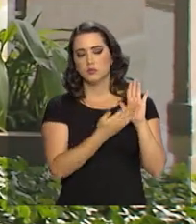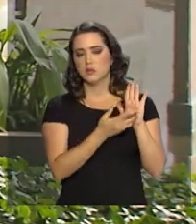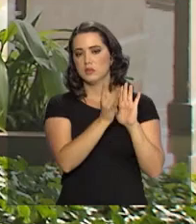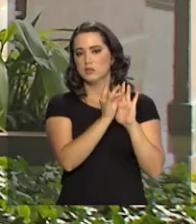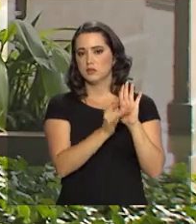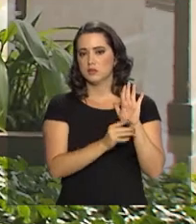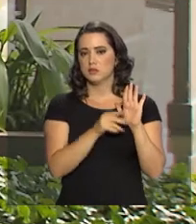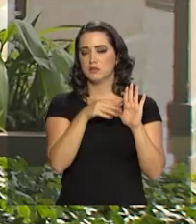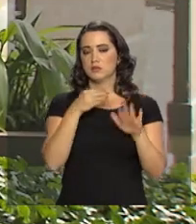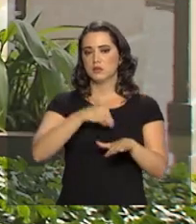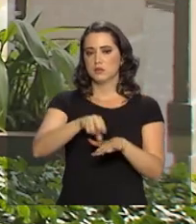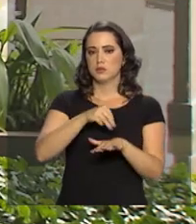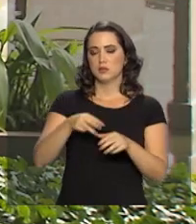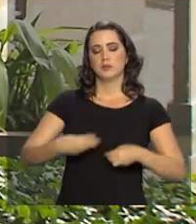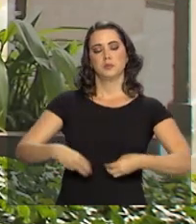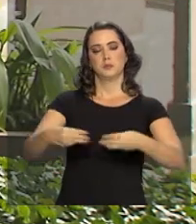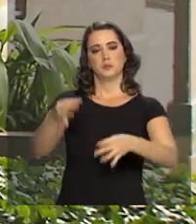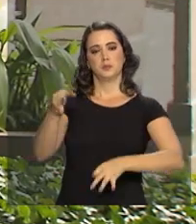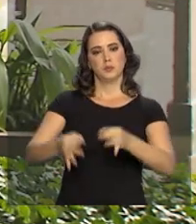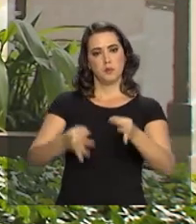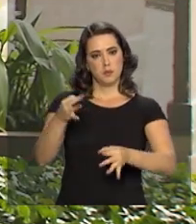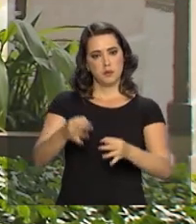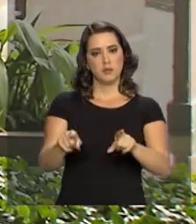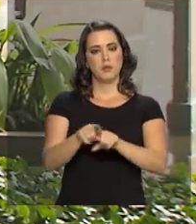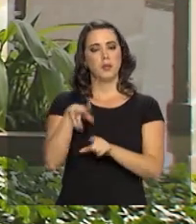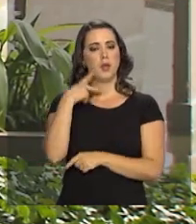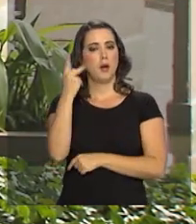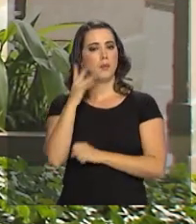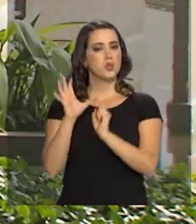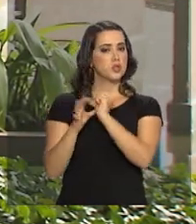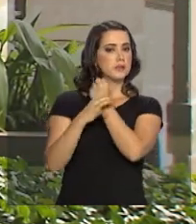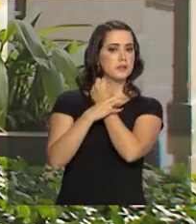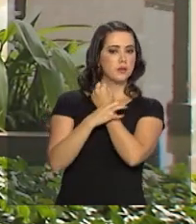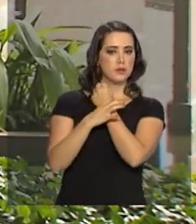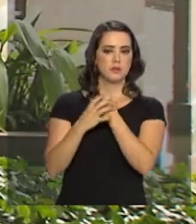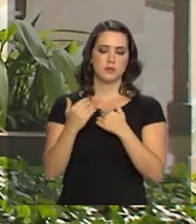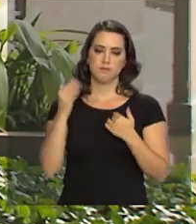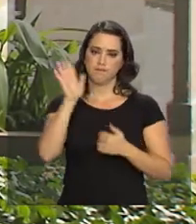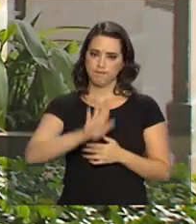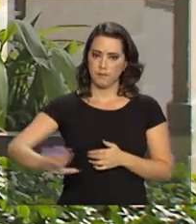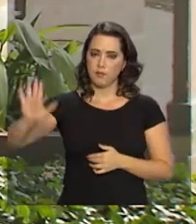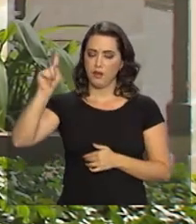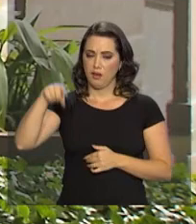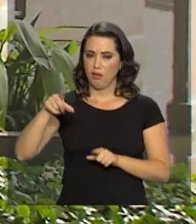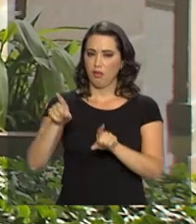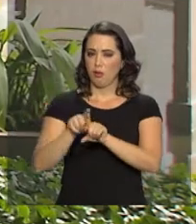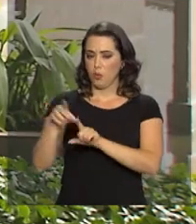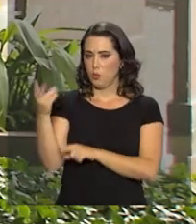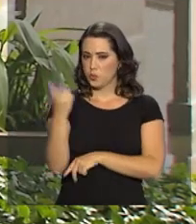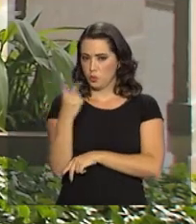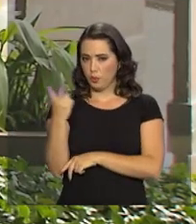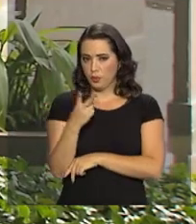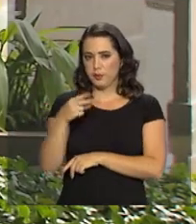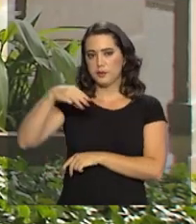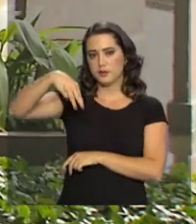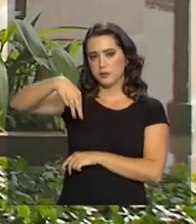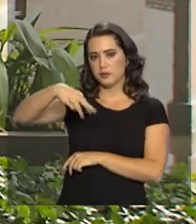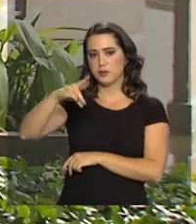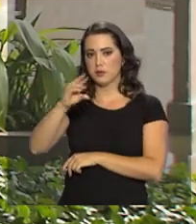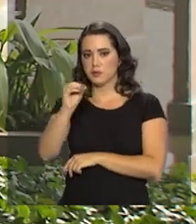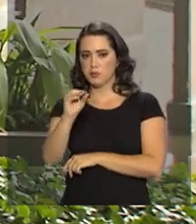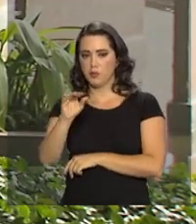sobre o Ministério da Justiça e a Política Nacional de Segurança Pública. Além de Moro e Jungmann, também